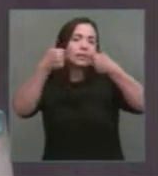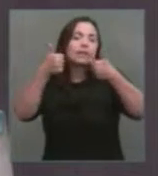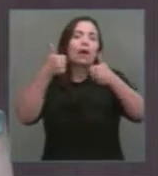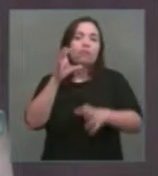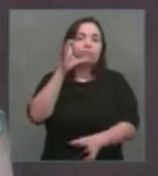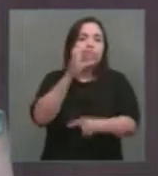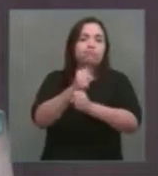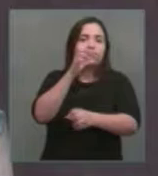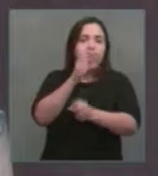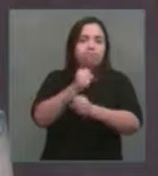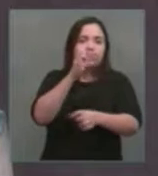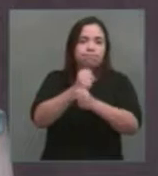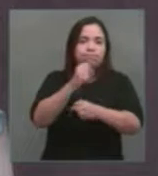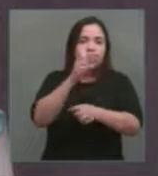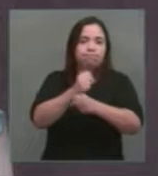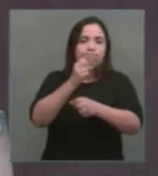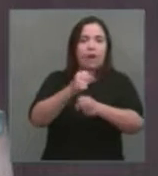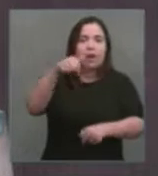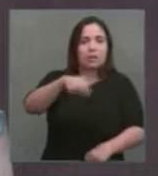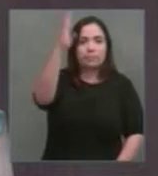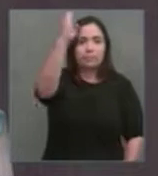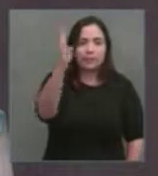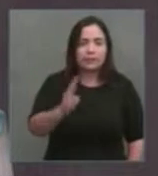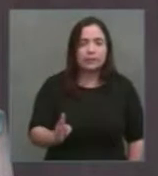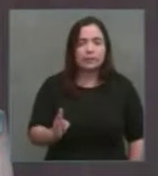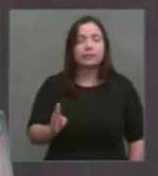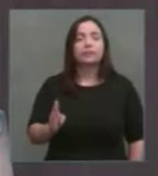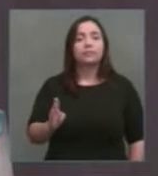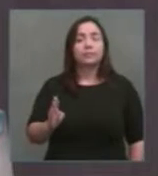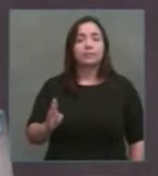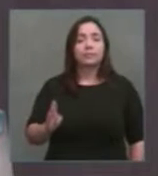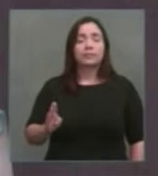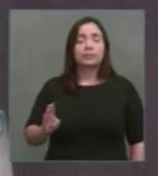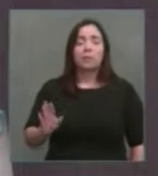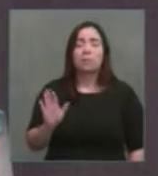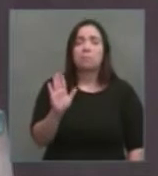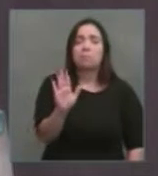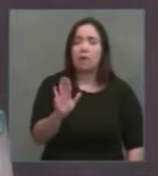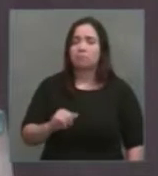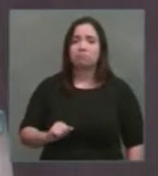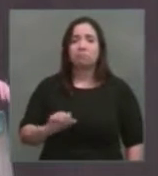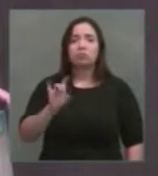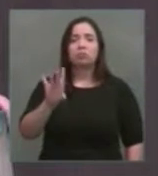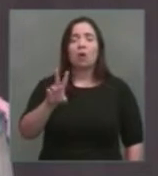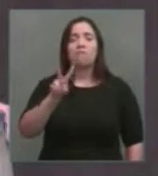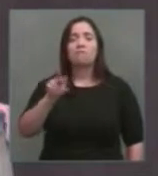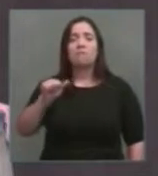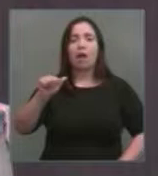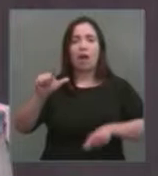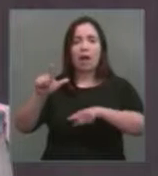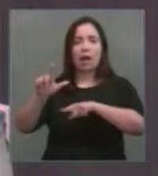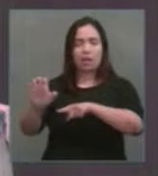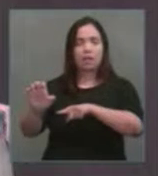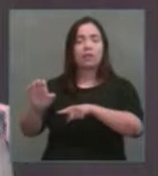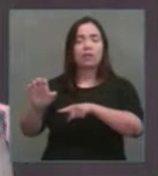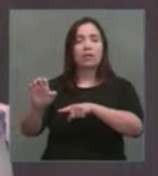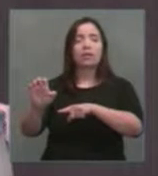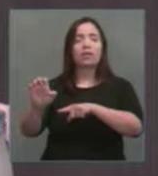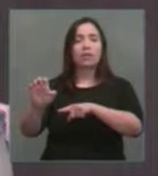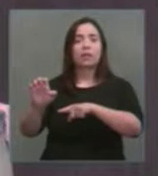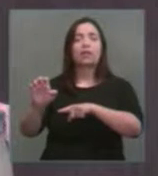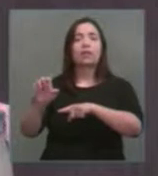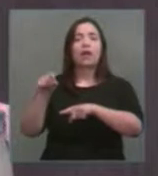comercial brasileira, só que pouquíssimas, à exceção da Vale do Rio Doce, eram, as estatais brasileiras eram